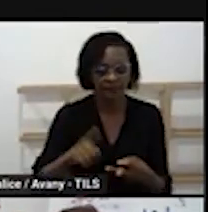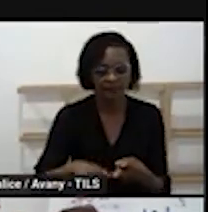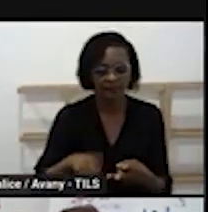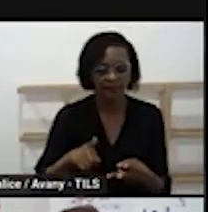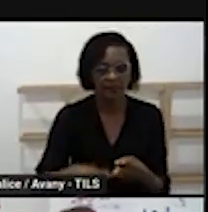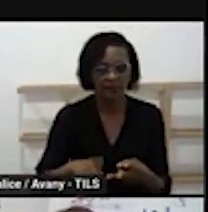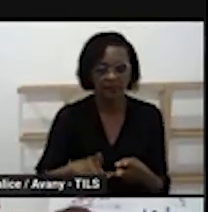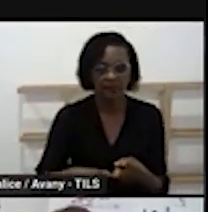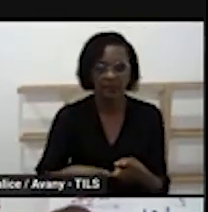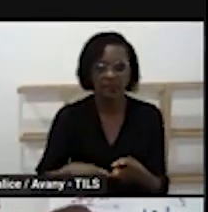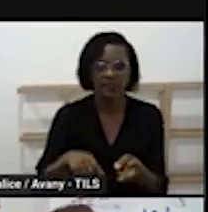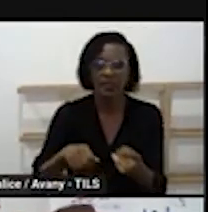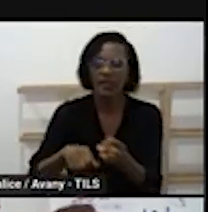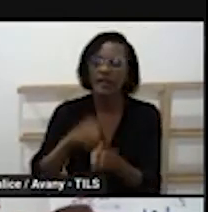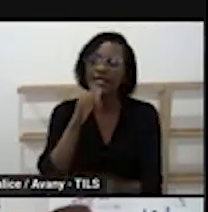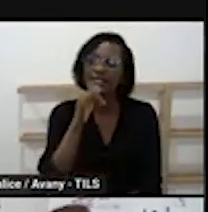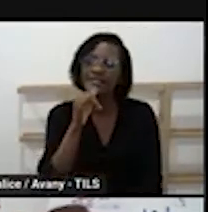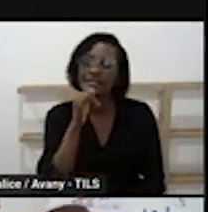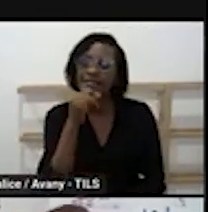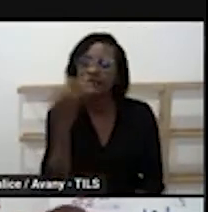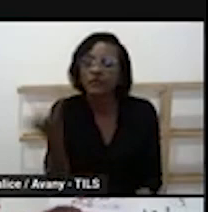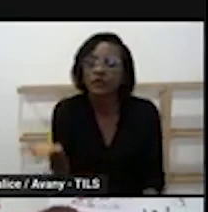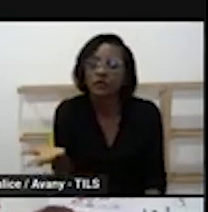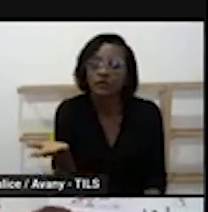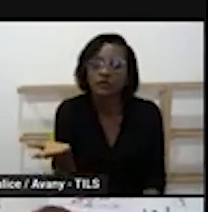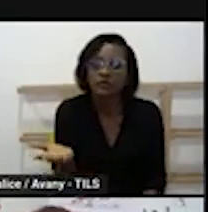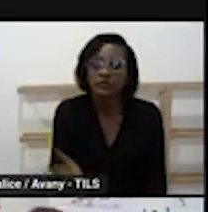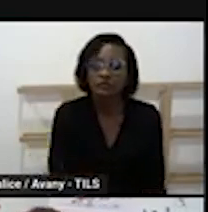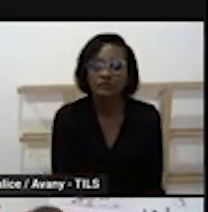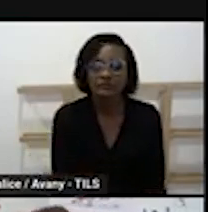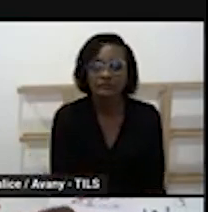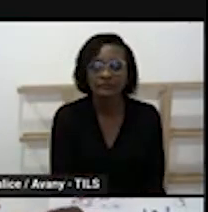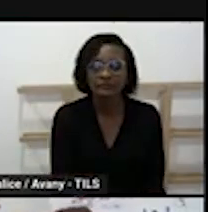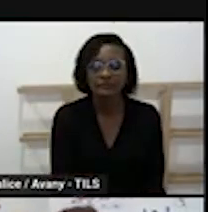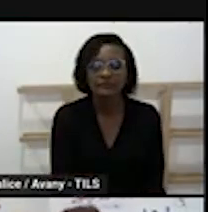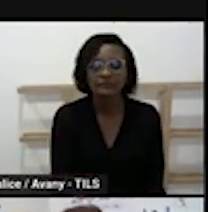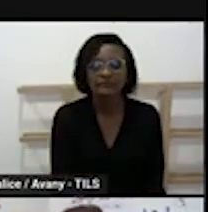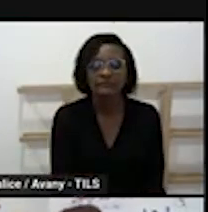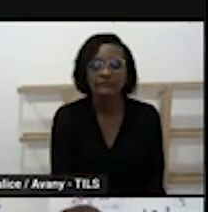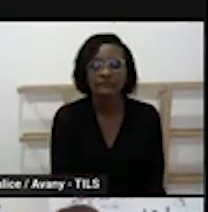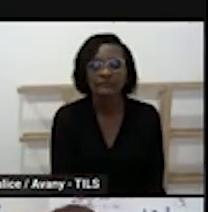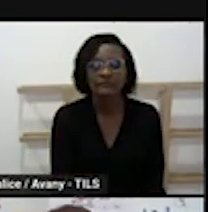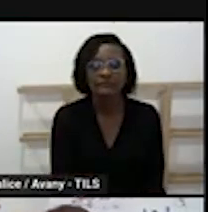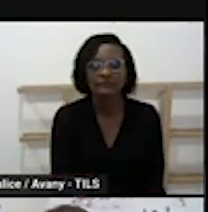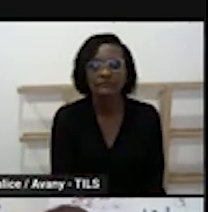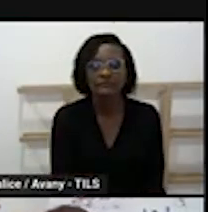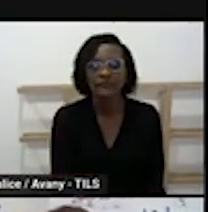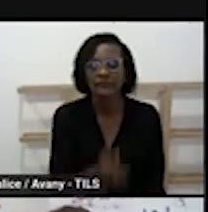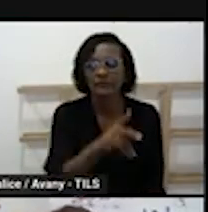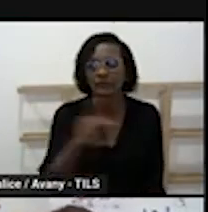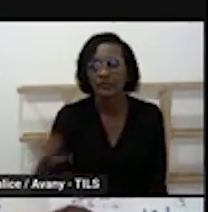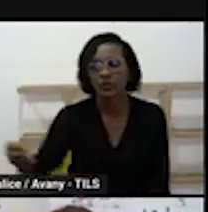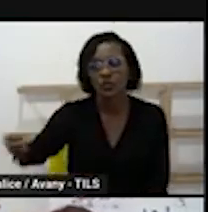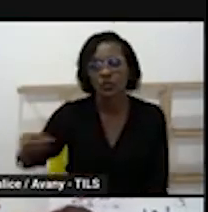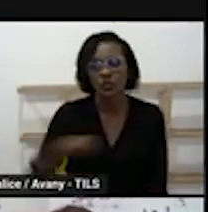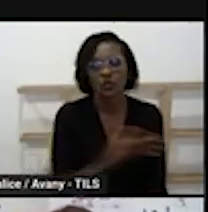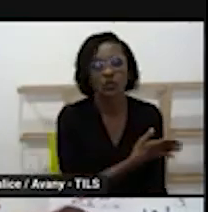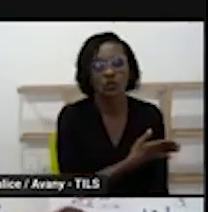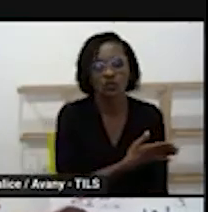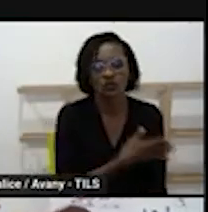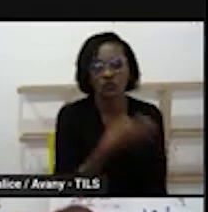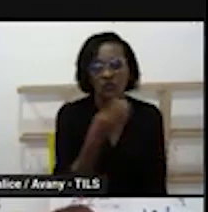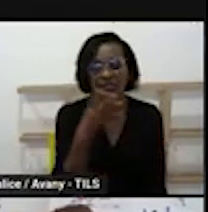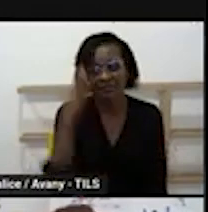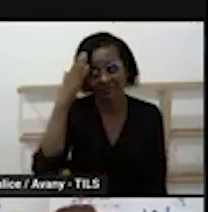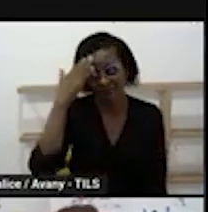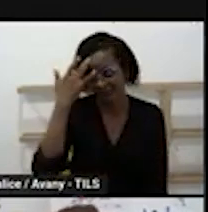a gente na educação infantil tem algumas nomenclaturas pra quem tá chegando agora tem alguns professores novos como professora Iva Mara